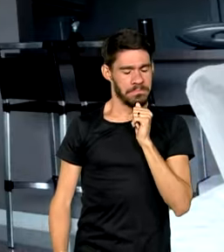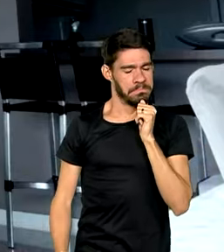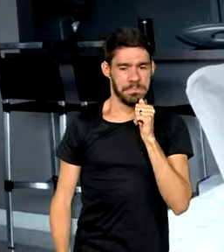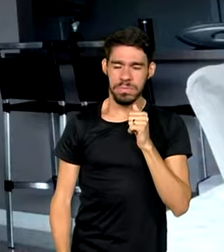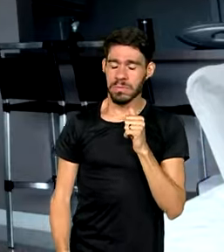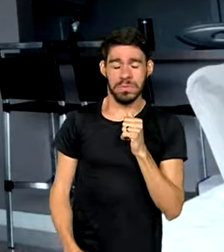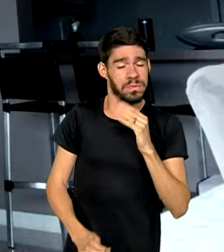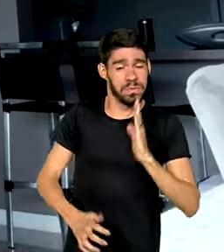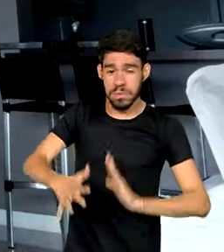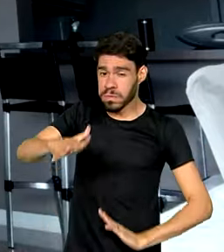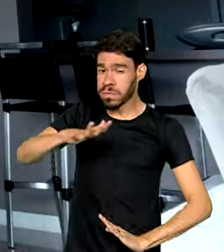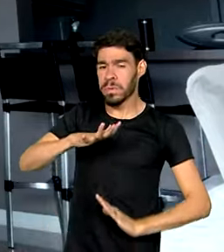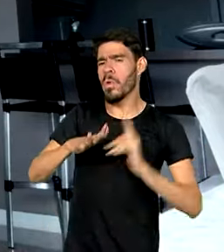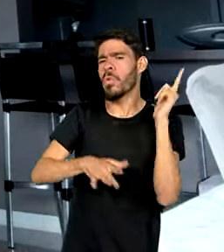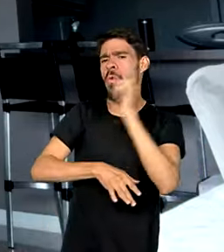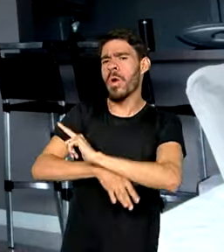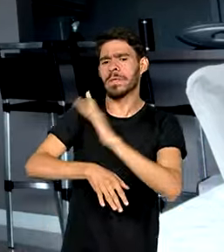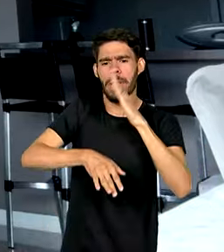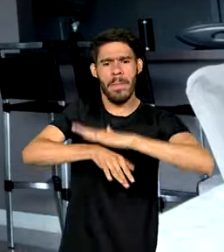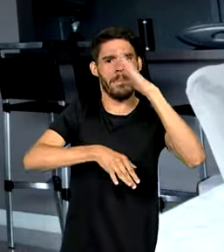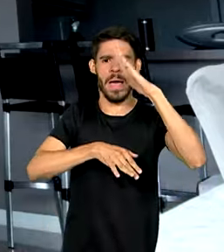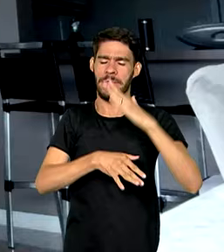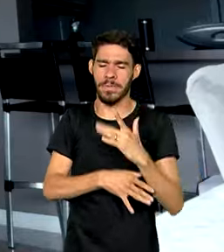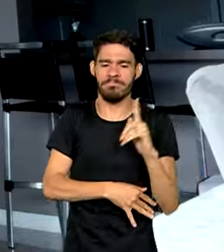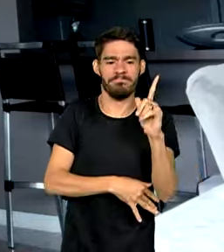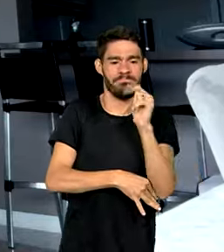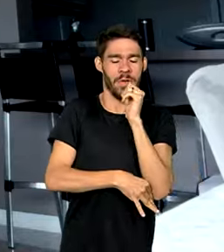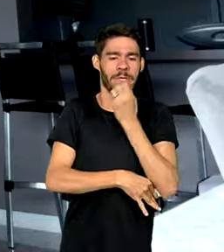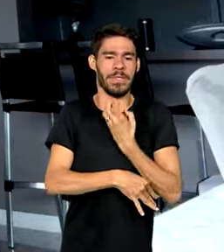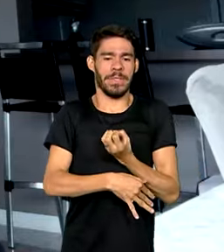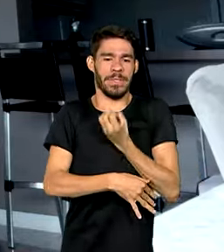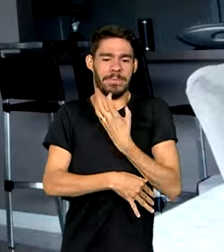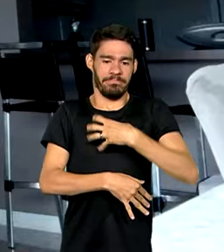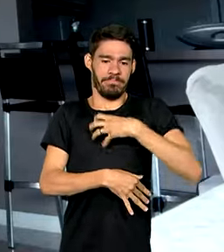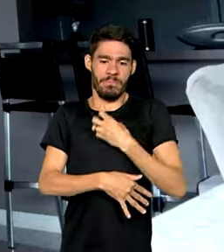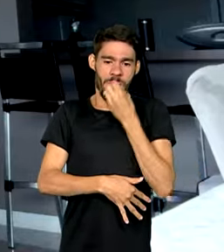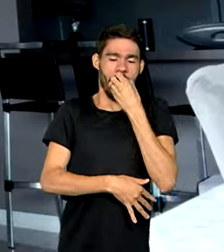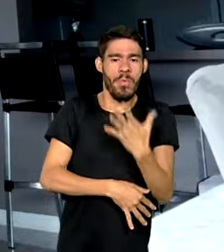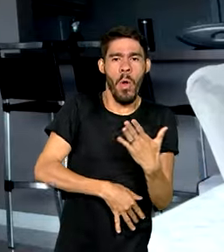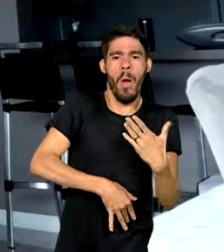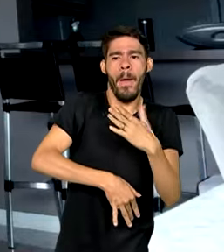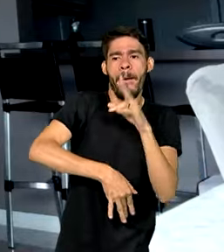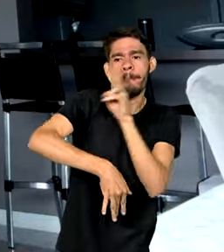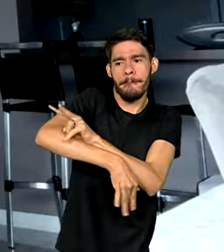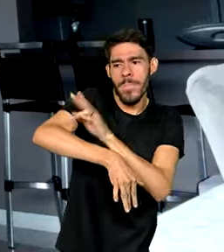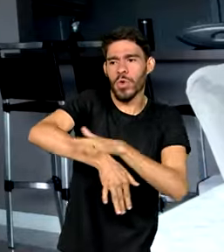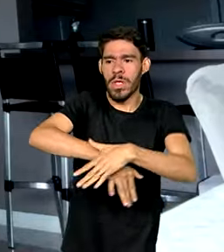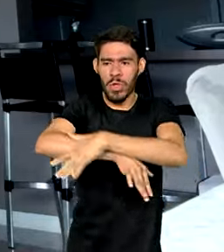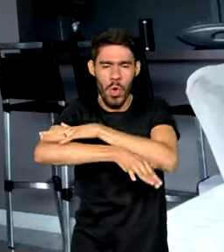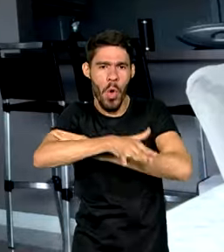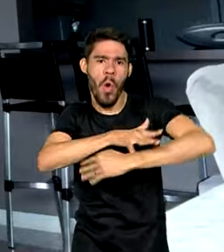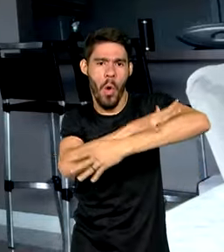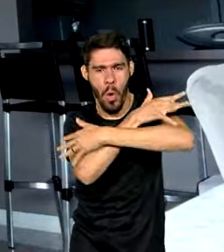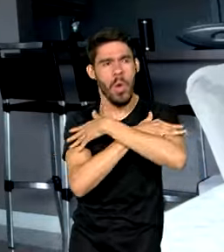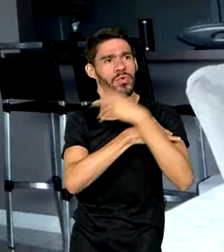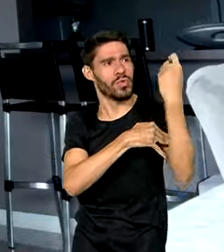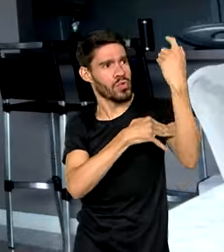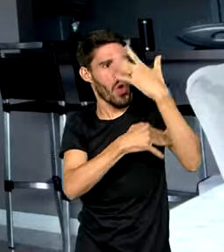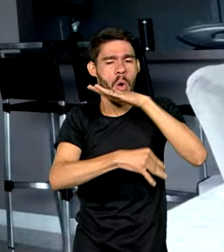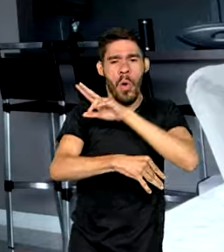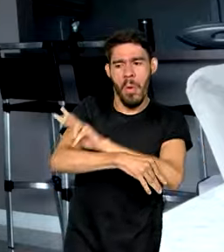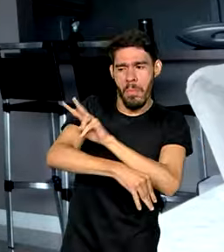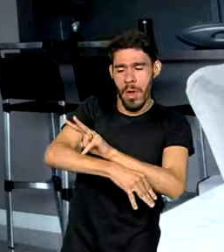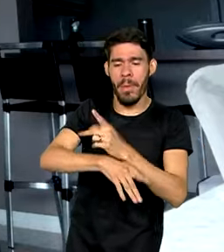máximo que a gente conseguir, de forma que você se sinta bem. Filtro solar é muito importante, principalmente agora,